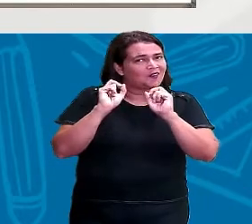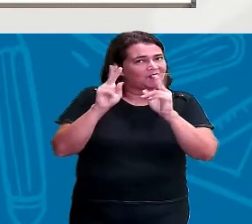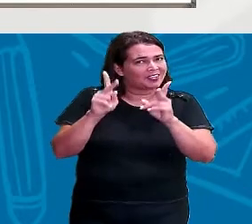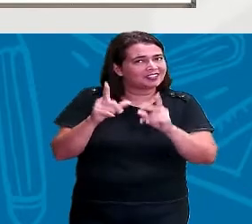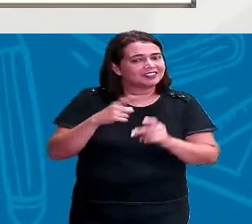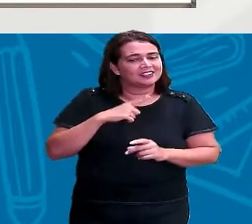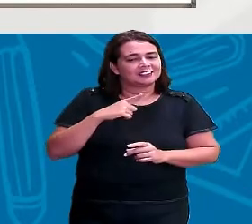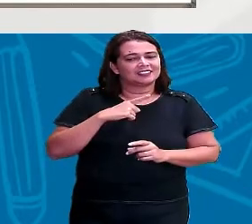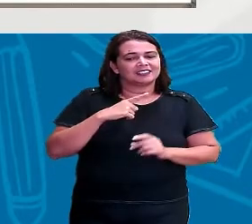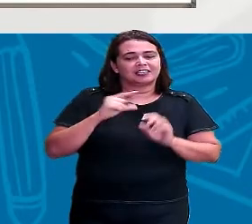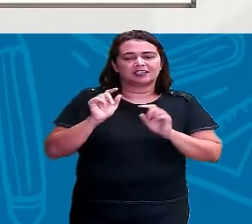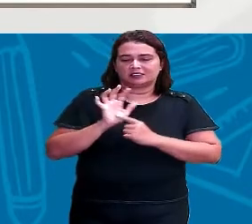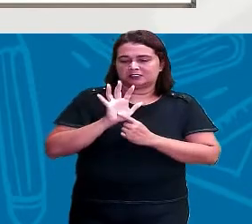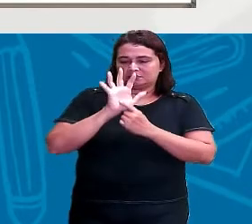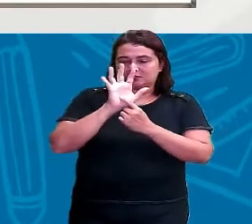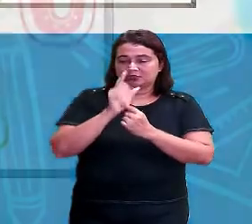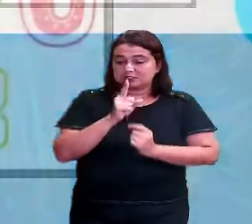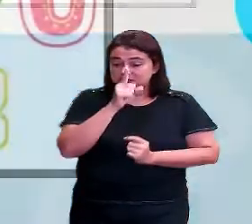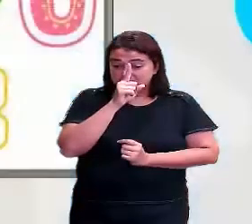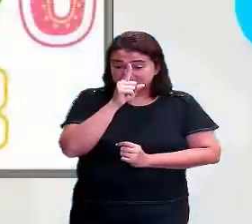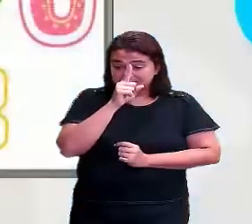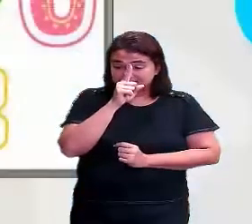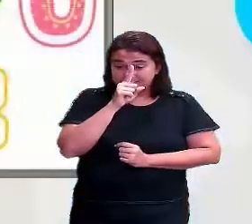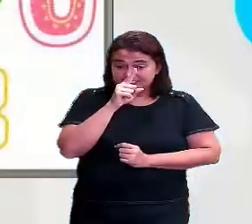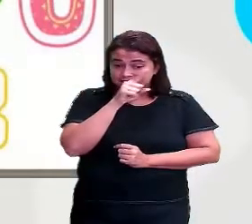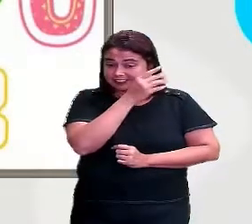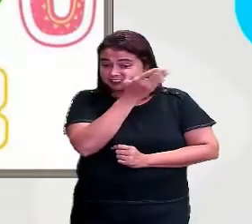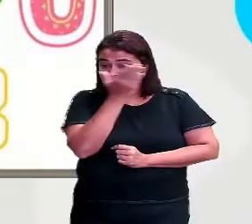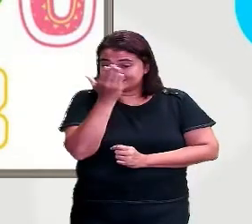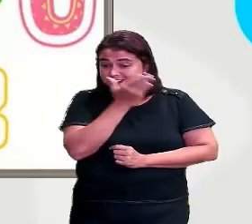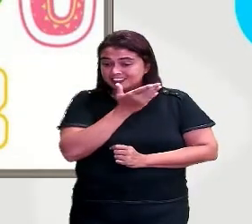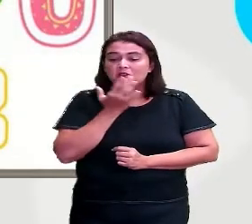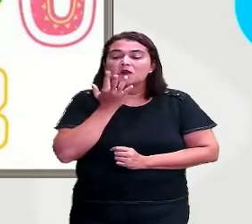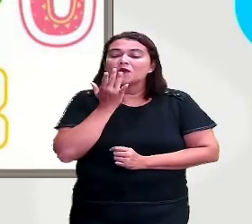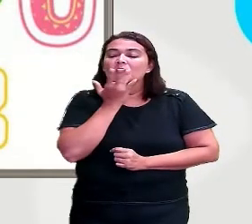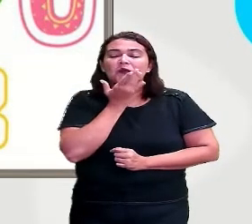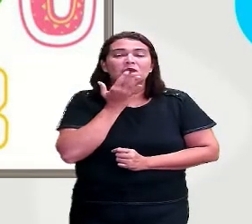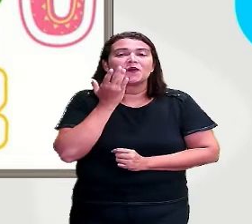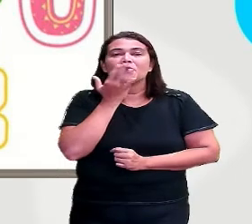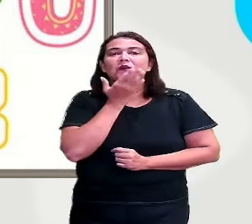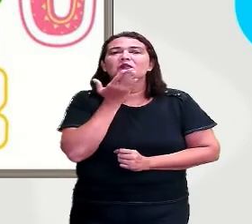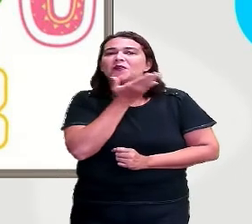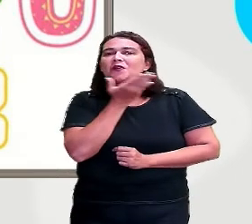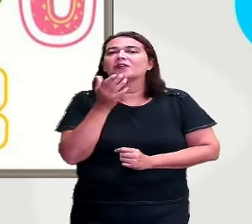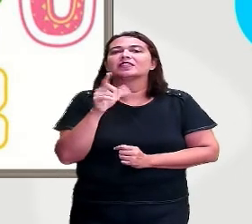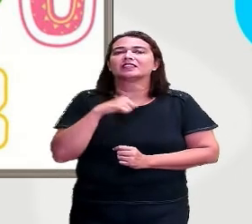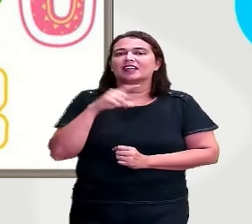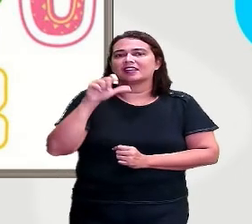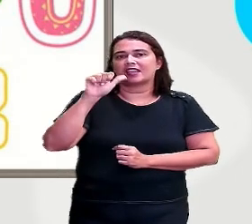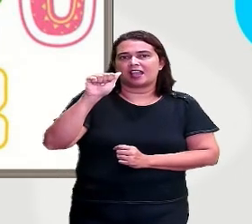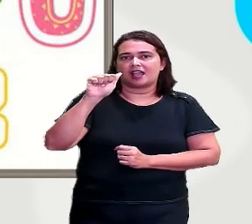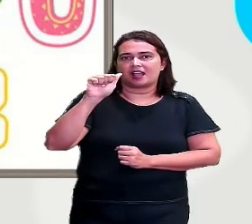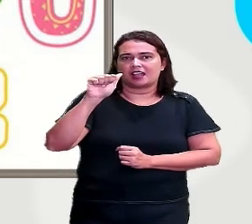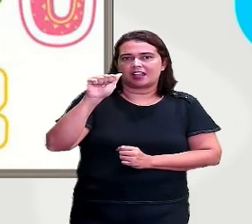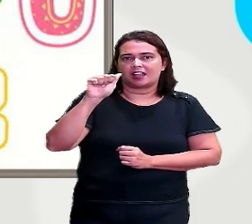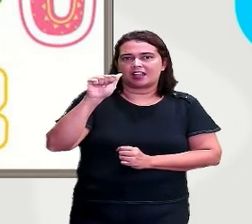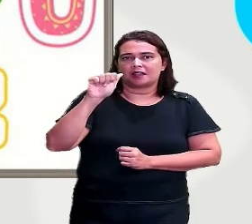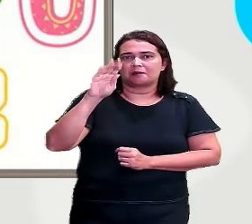aí temos ele na tela. Vocês estão vendo as letrinhas coloridas, não é? Então, temos a letrinha A,